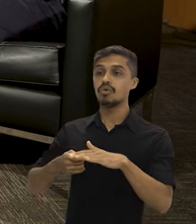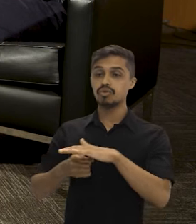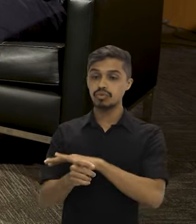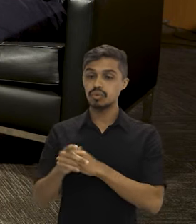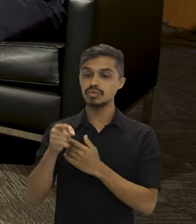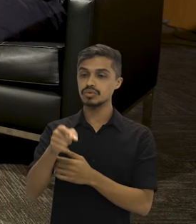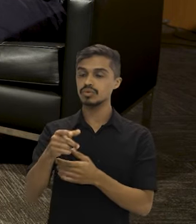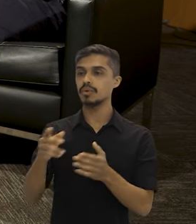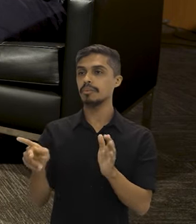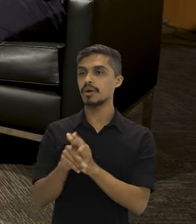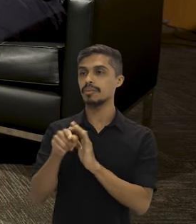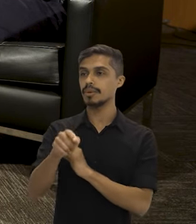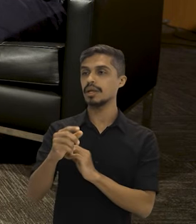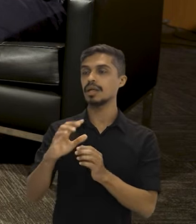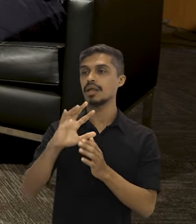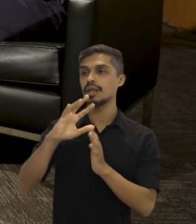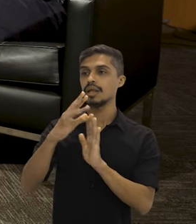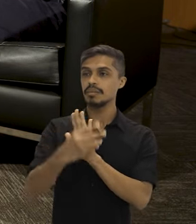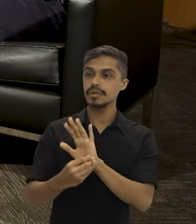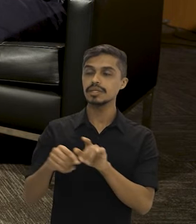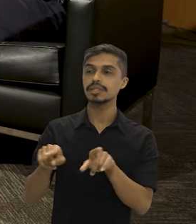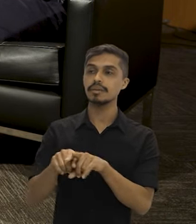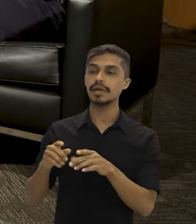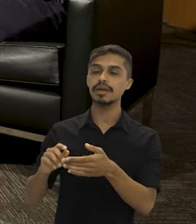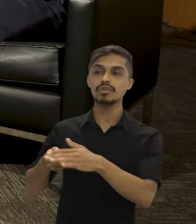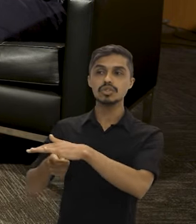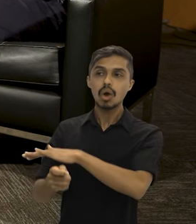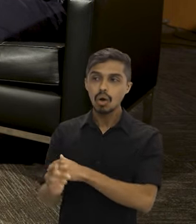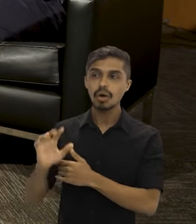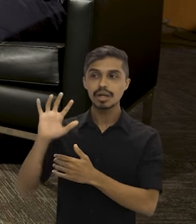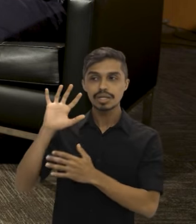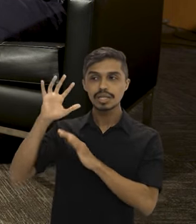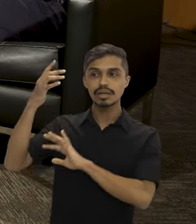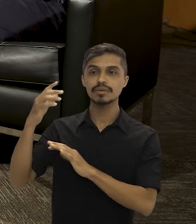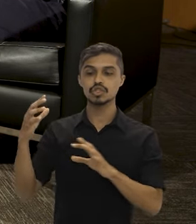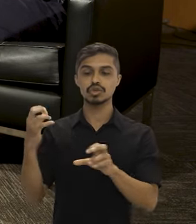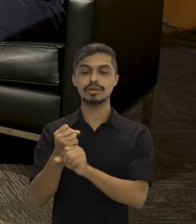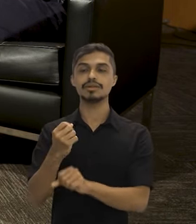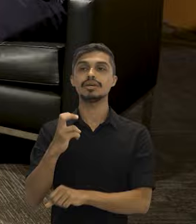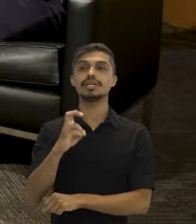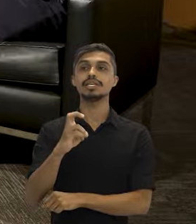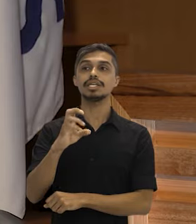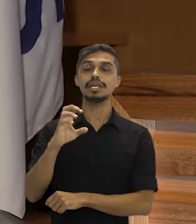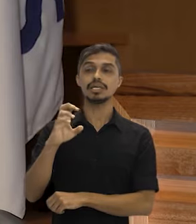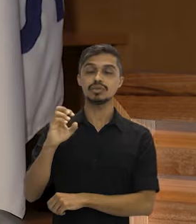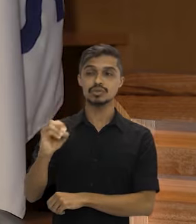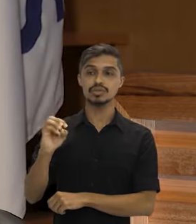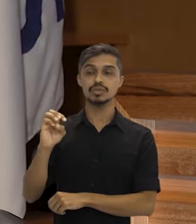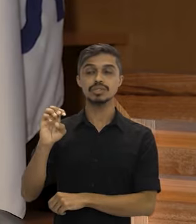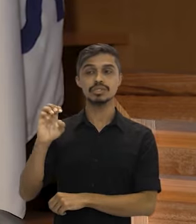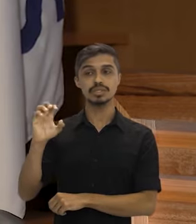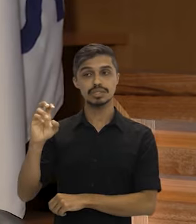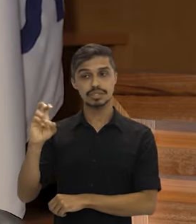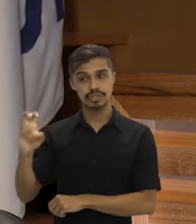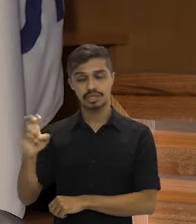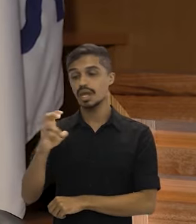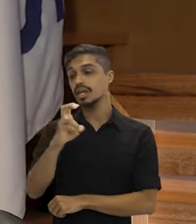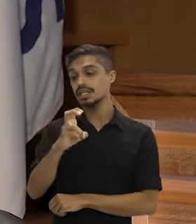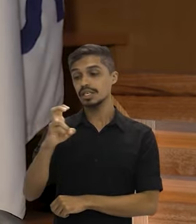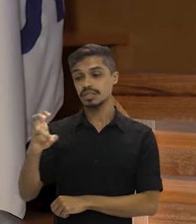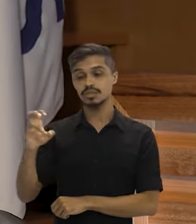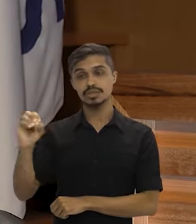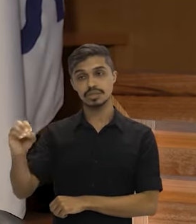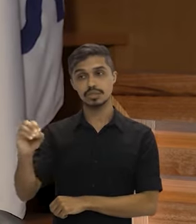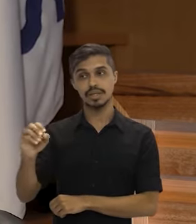Amazônia, a senhora explicou, são quantos do Fundo Clima? São 550. 550 milhões do Fundo Clima. Dá um